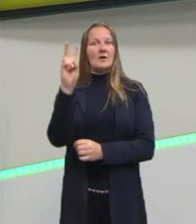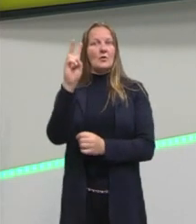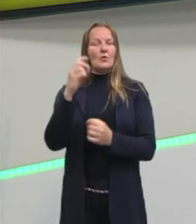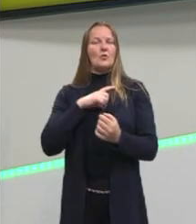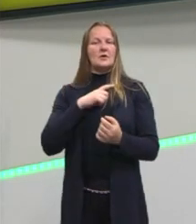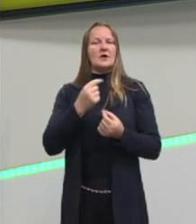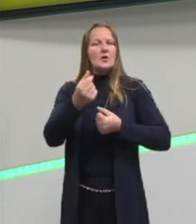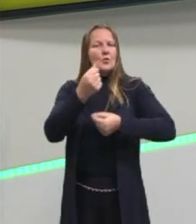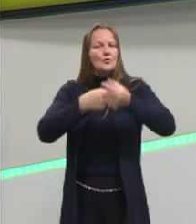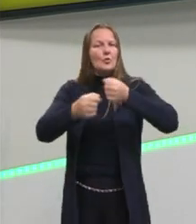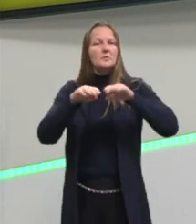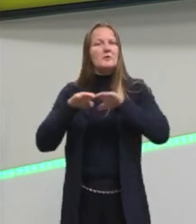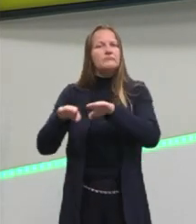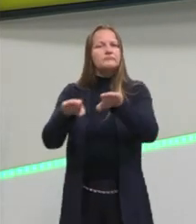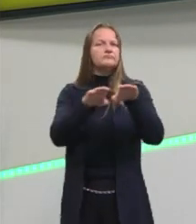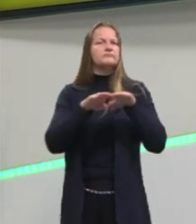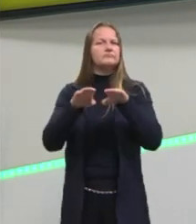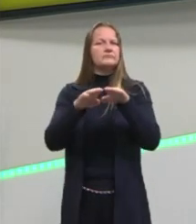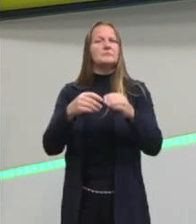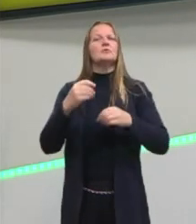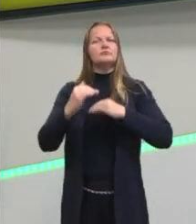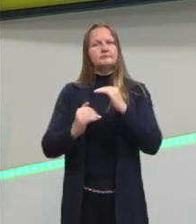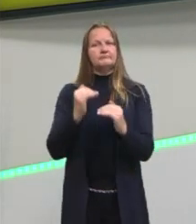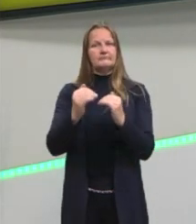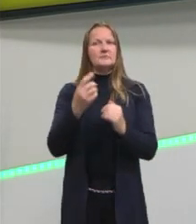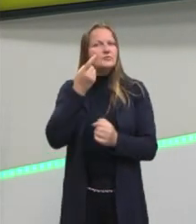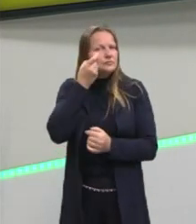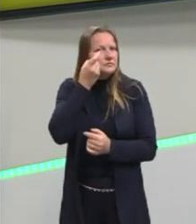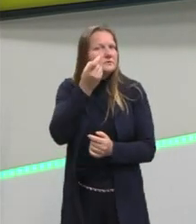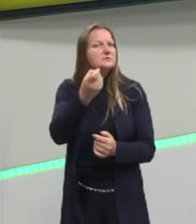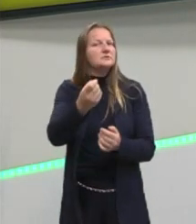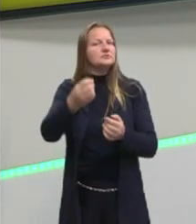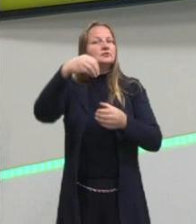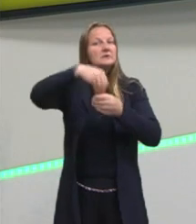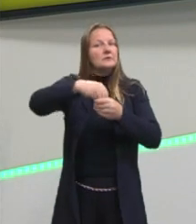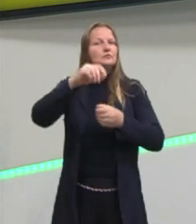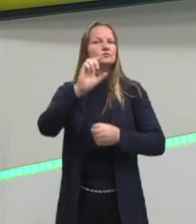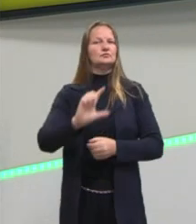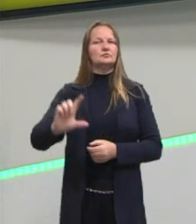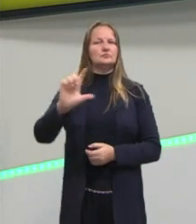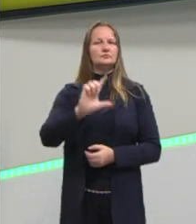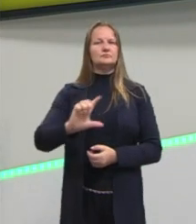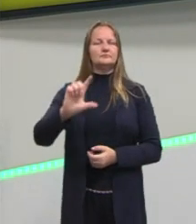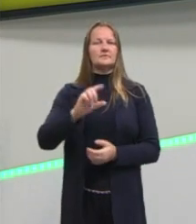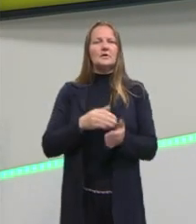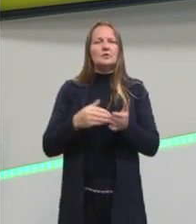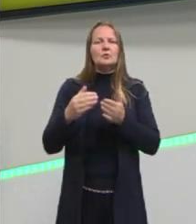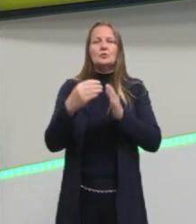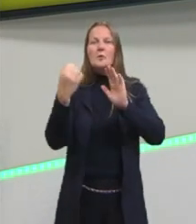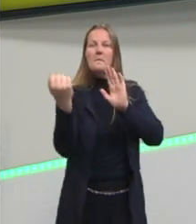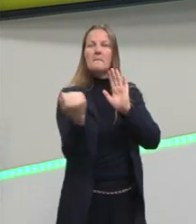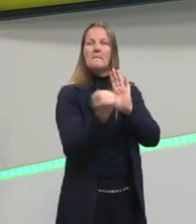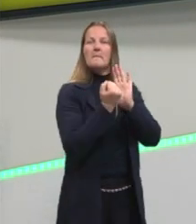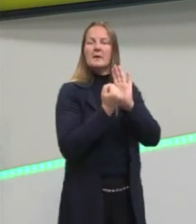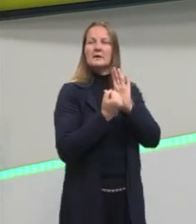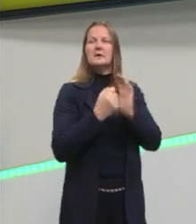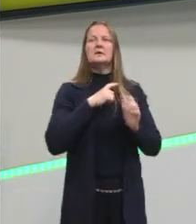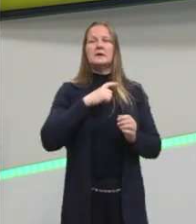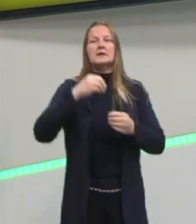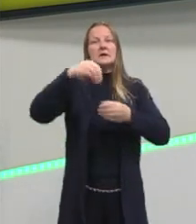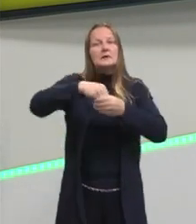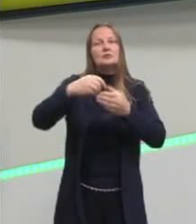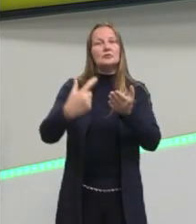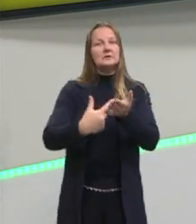econômica. Então, aí temos um processo bastante interessante dentro da literatura. Porque todas essas marcas, elas vão aparecer nas obras.